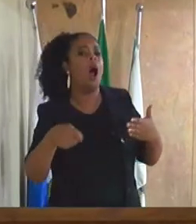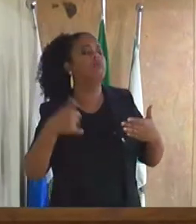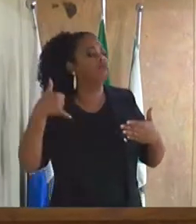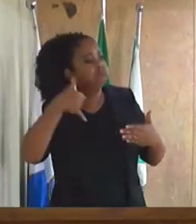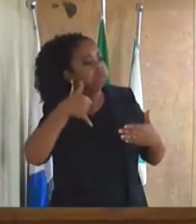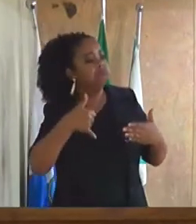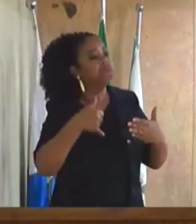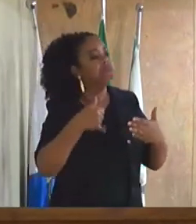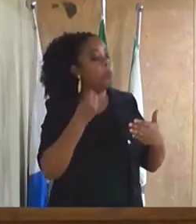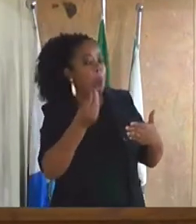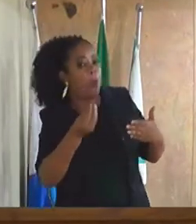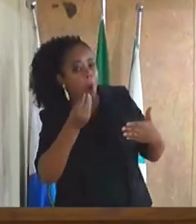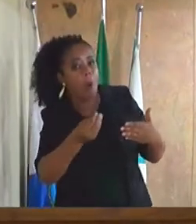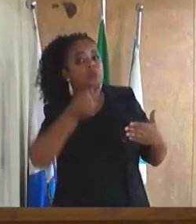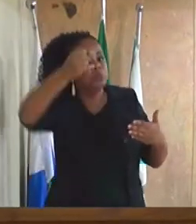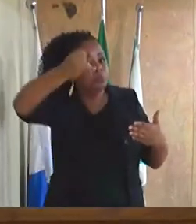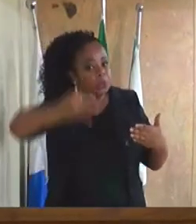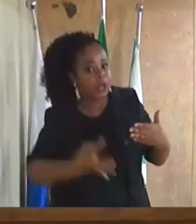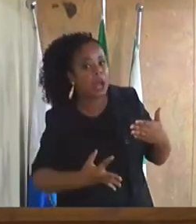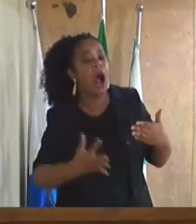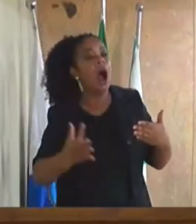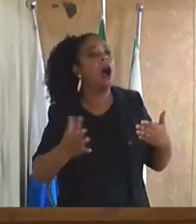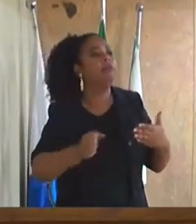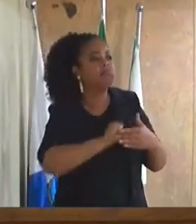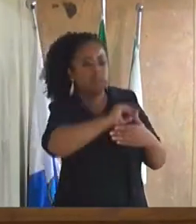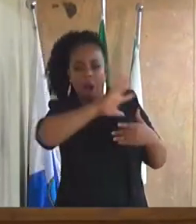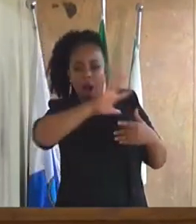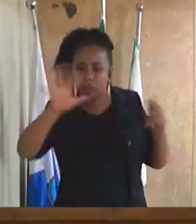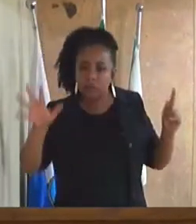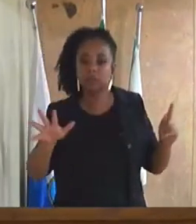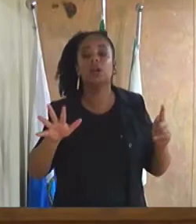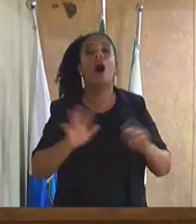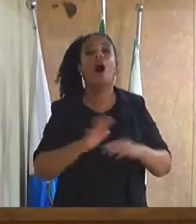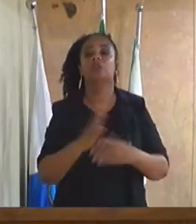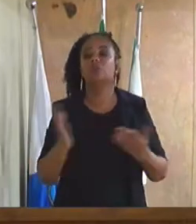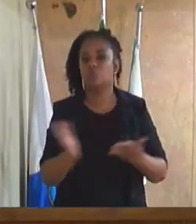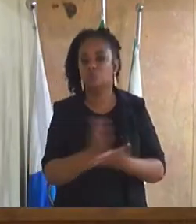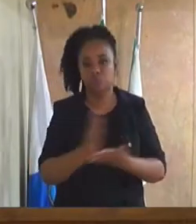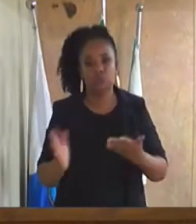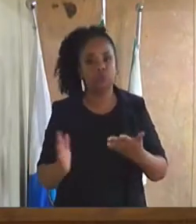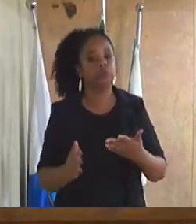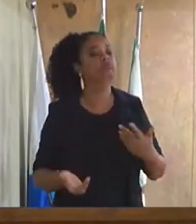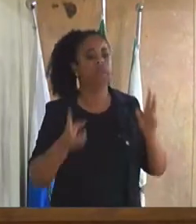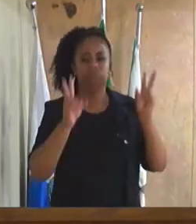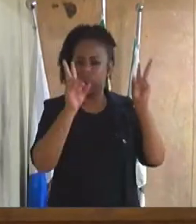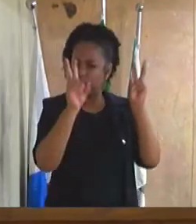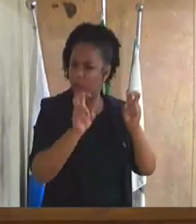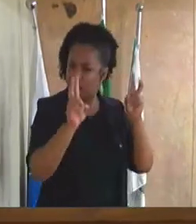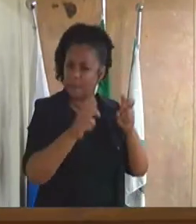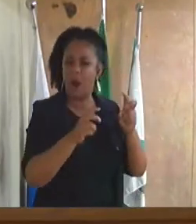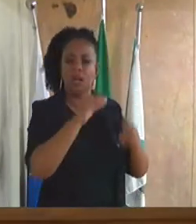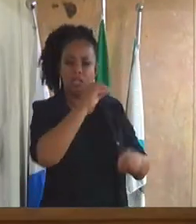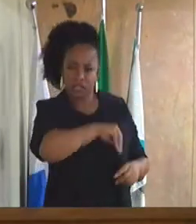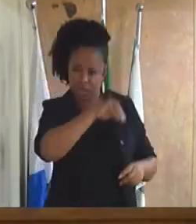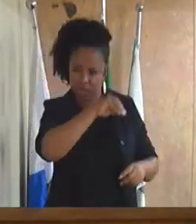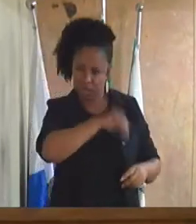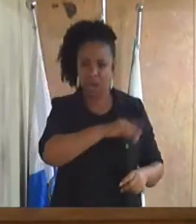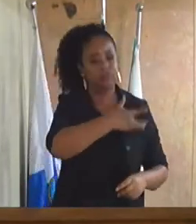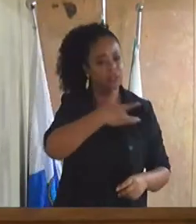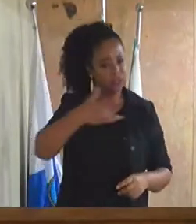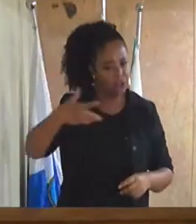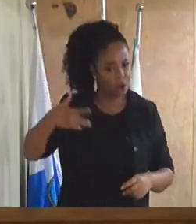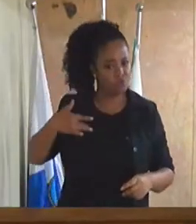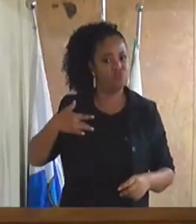aqui passar alguns esclarecimentos como eu disse a vossa excelência em relação a cortes de salários na saúde que vossa